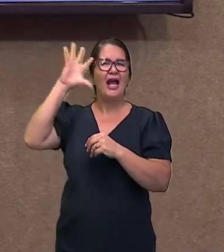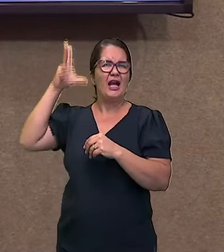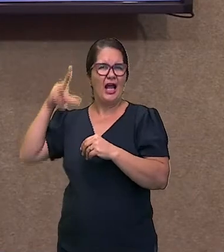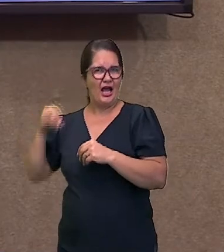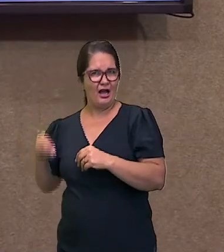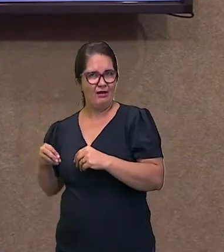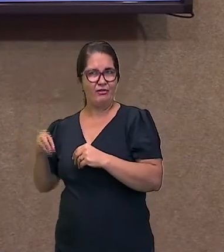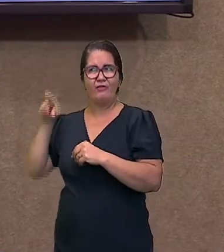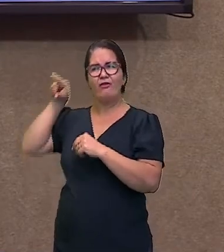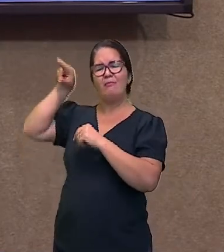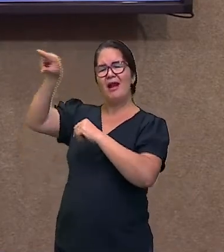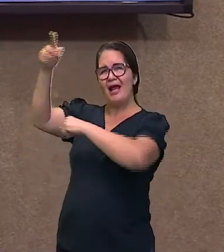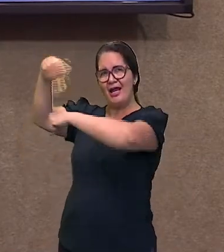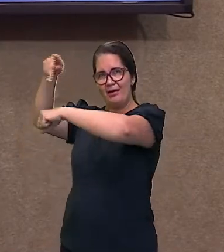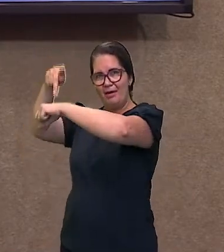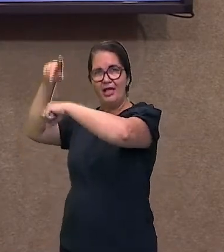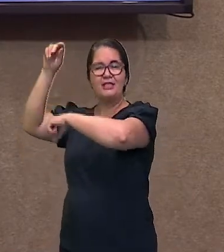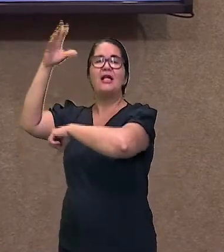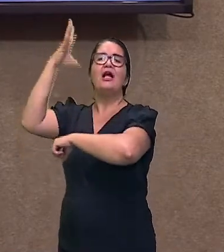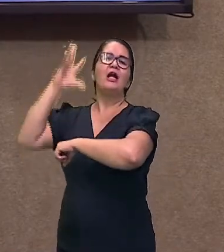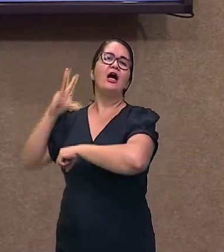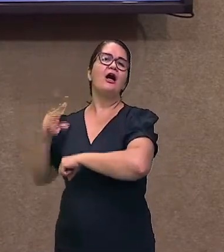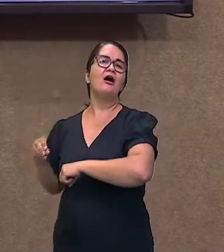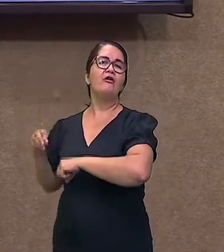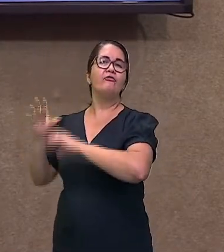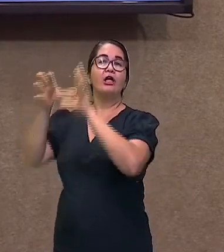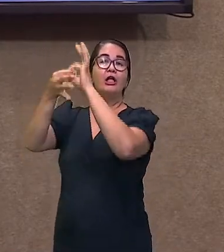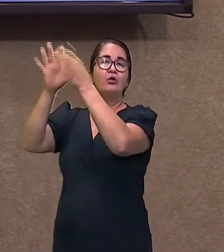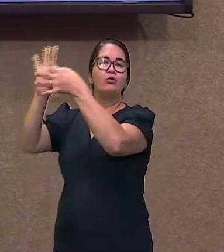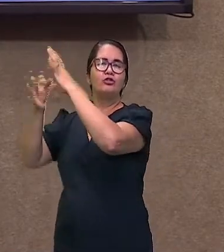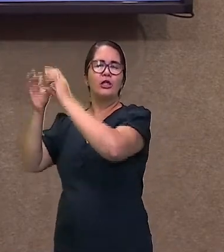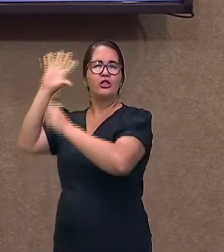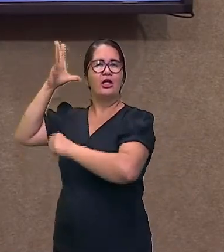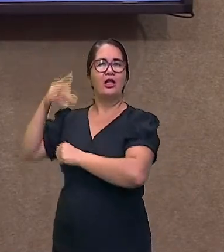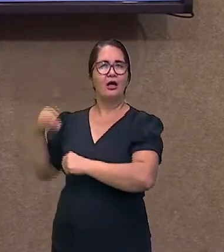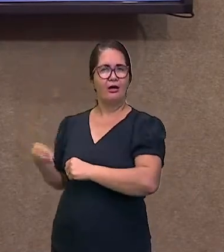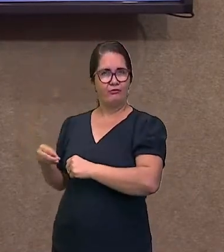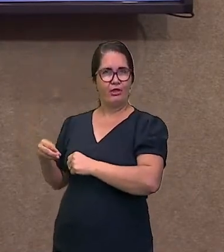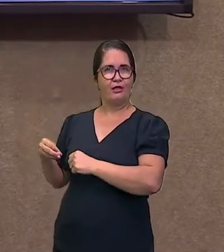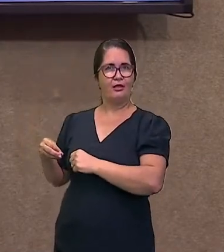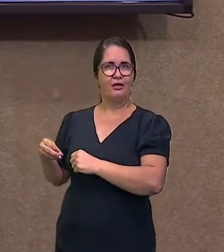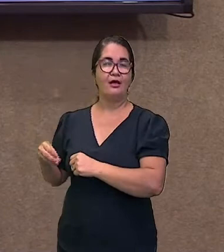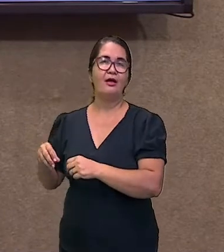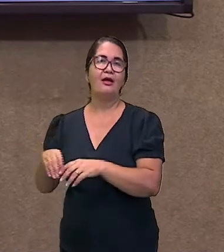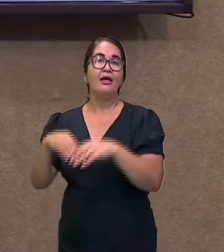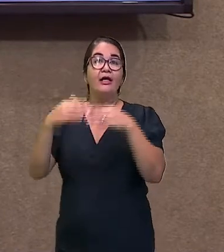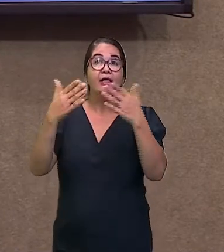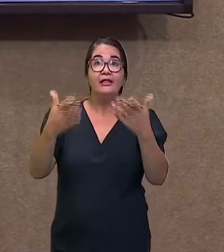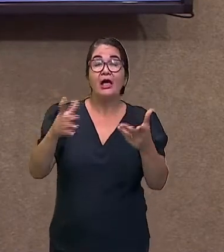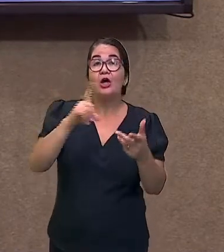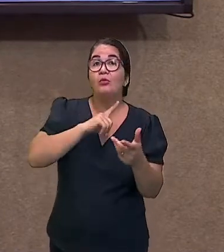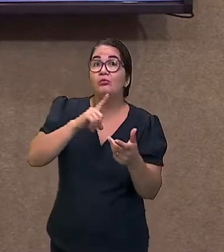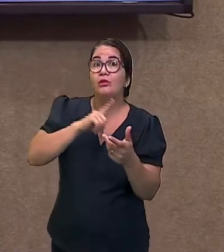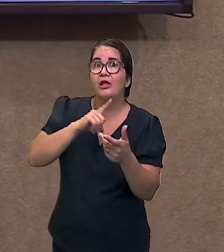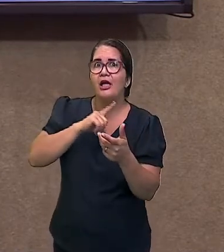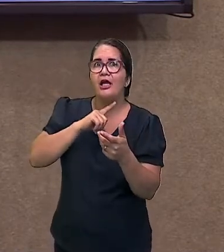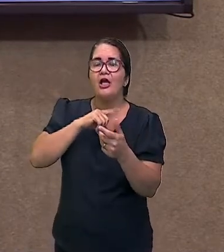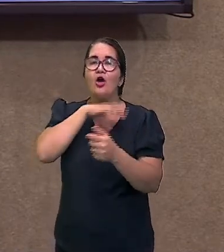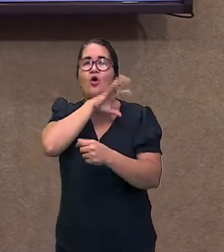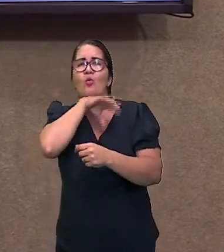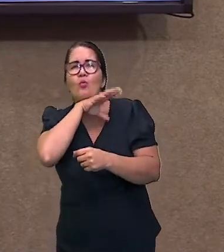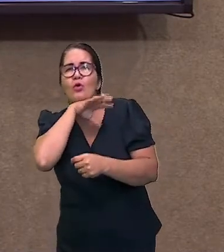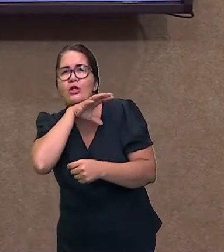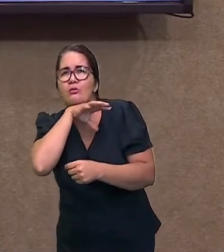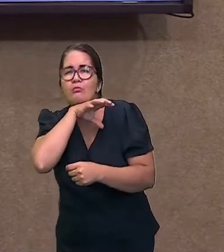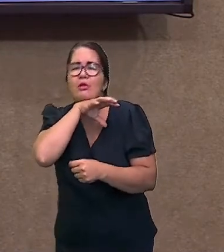viajar. Lá na África, o leão, ele é um bicho noturno. Então, durante o dia, às vezes ele fica lá quietinho, parecendo